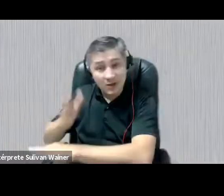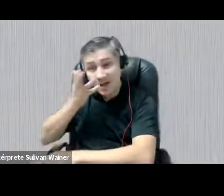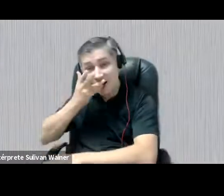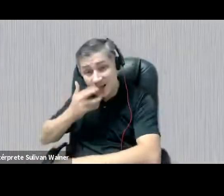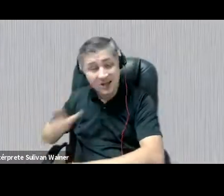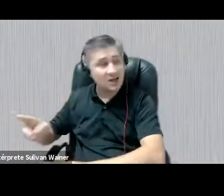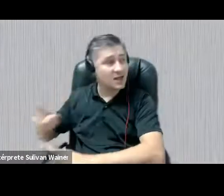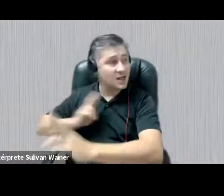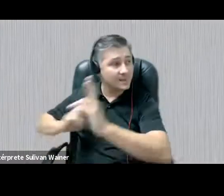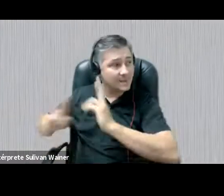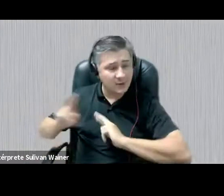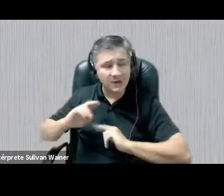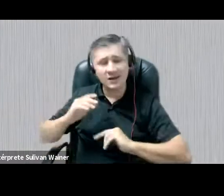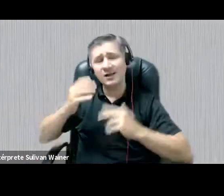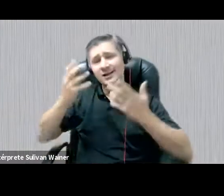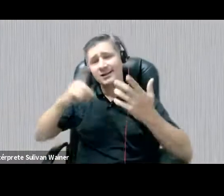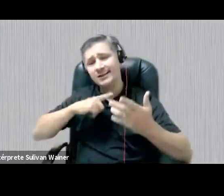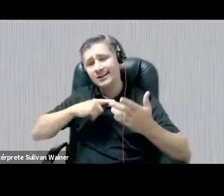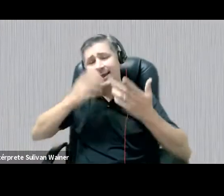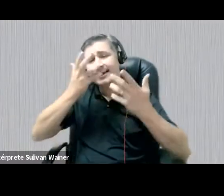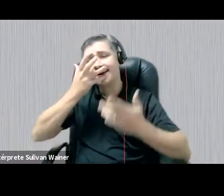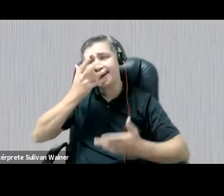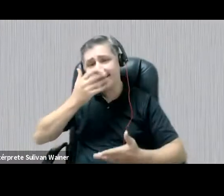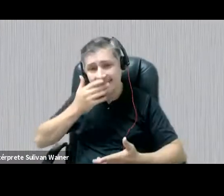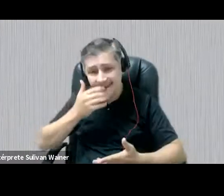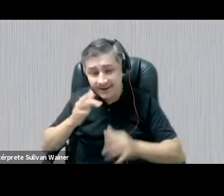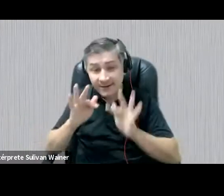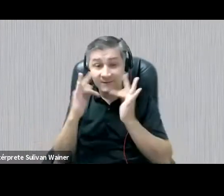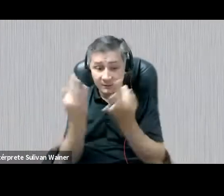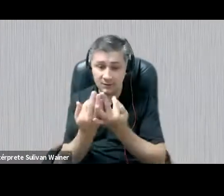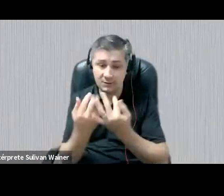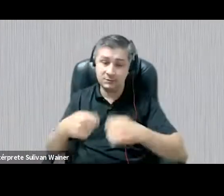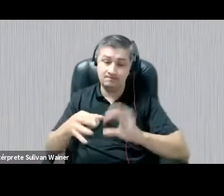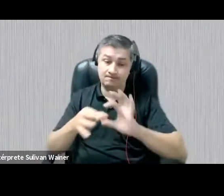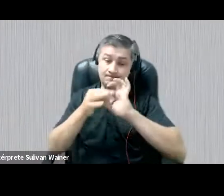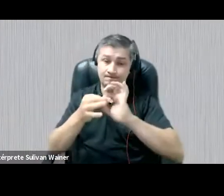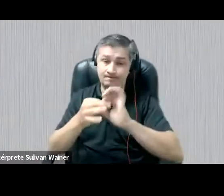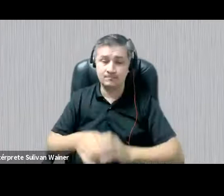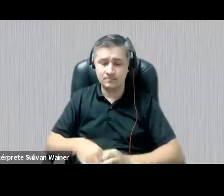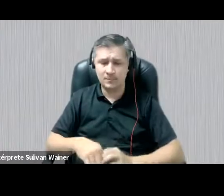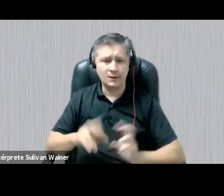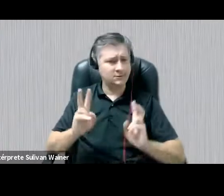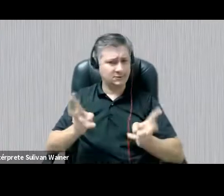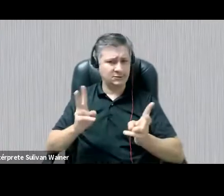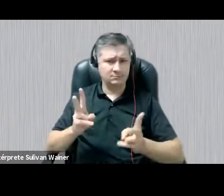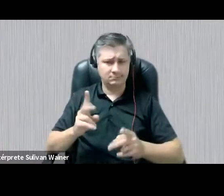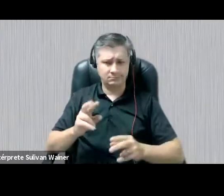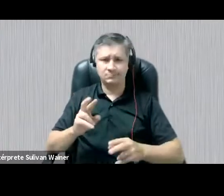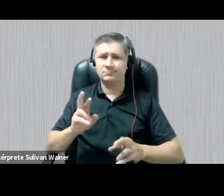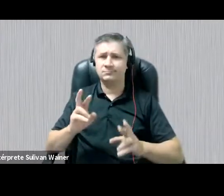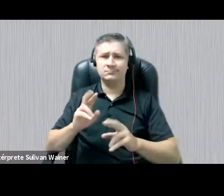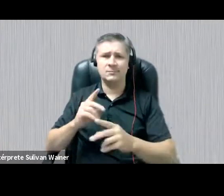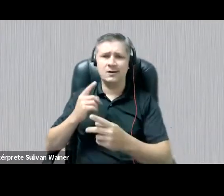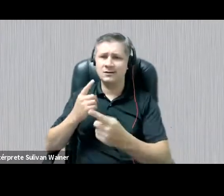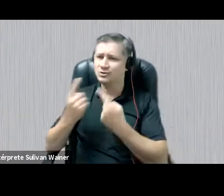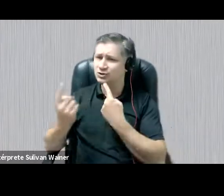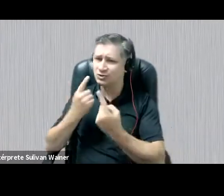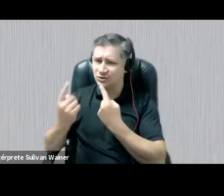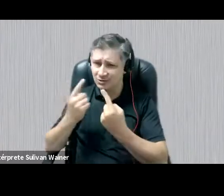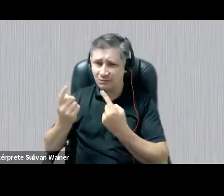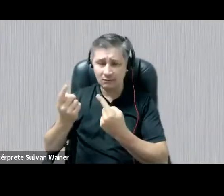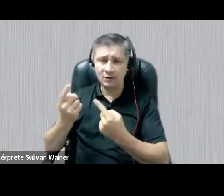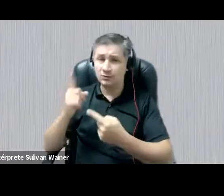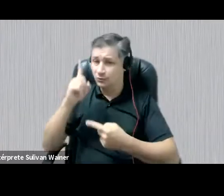falando de crianças e famílias. Esse diálogo entre crianças e famílias sempre foi travado na educação infantil, não é algo